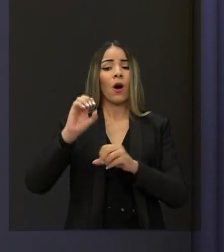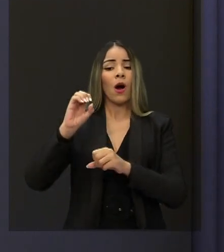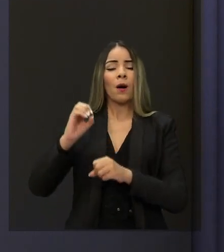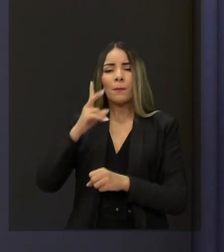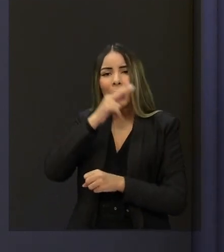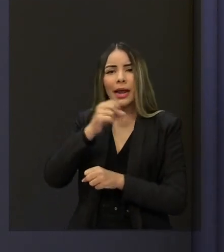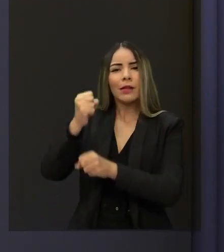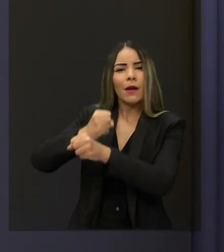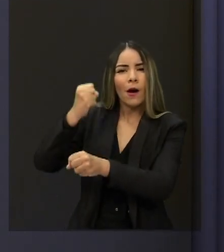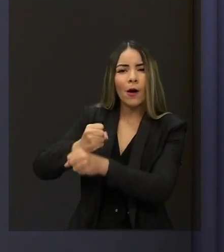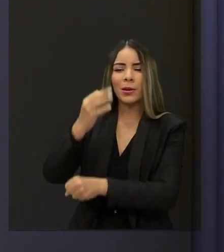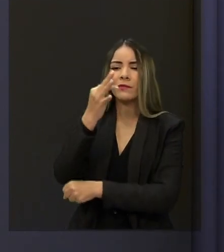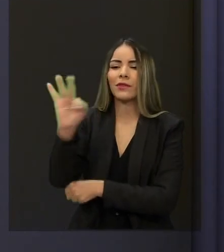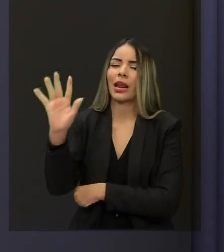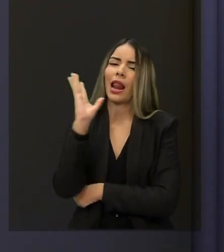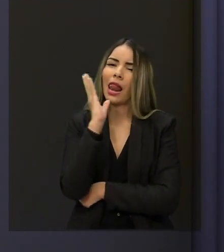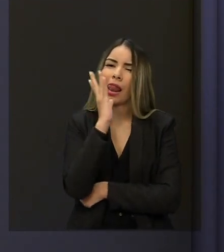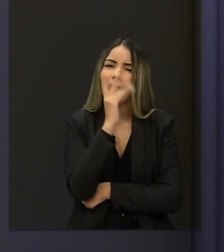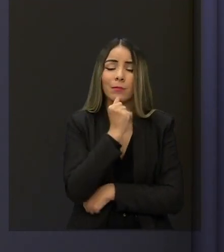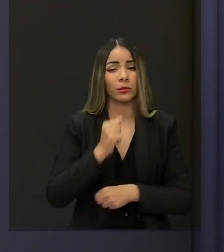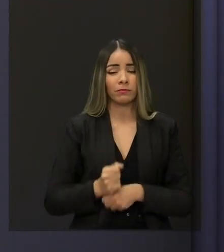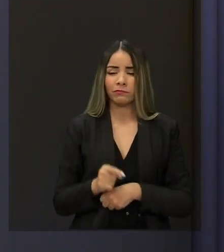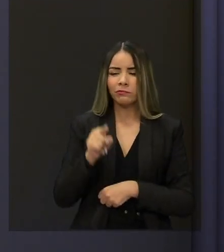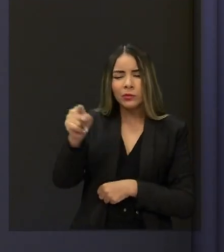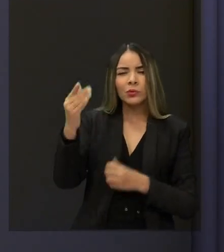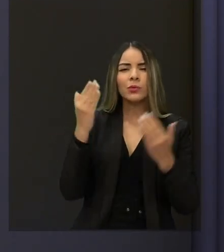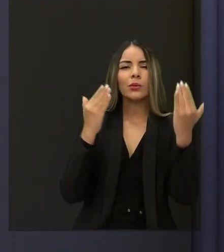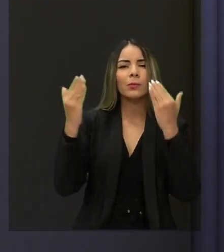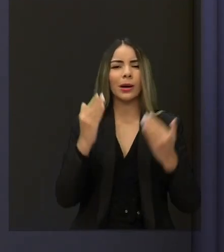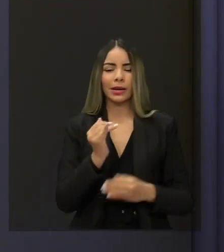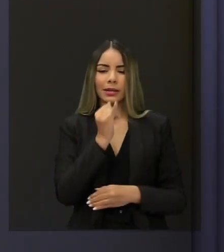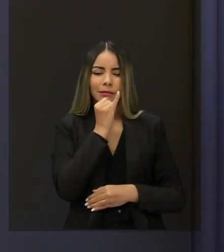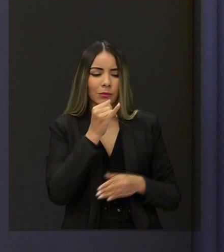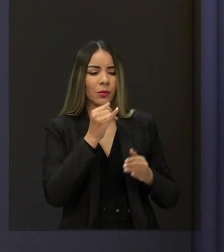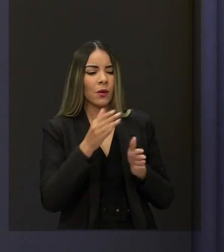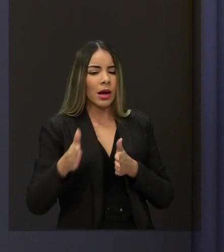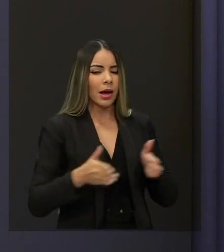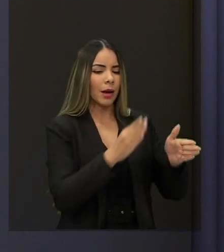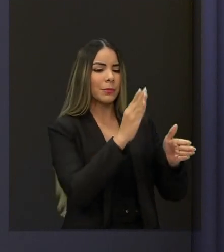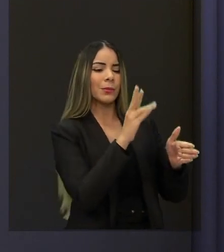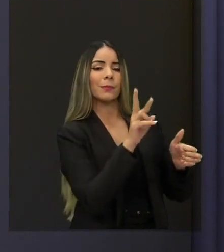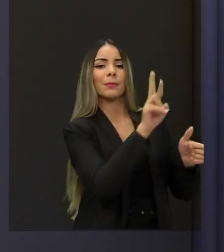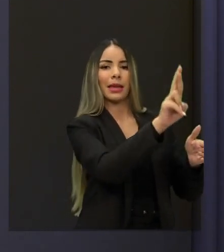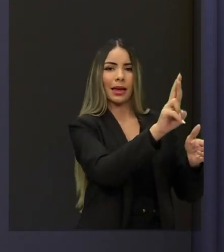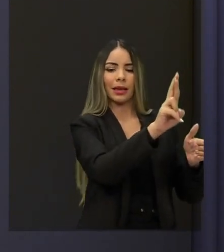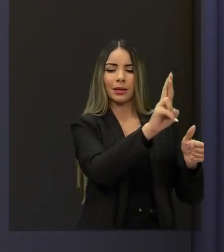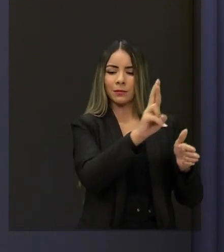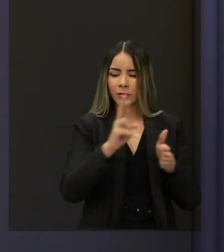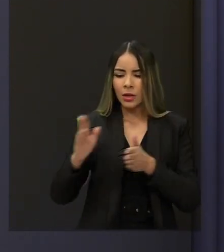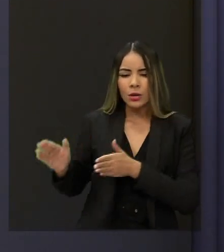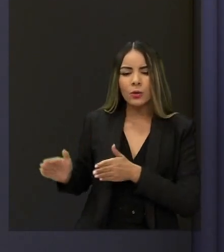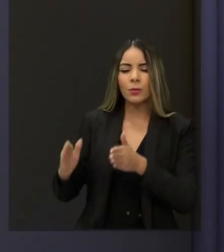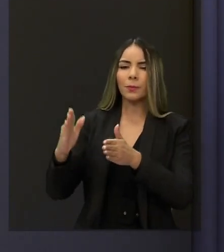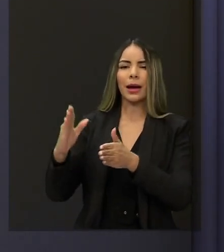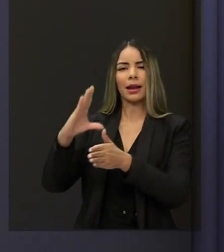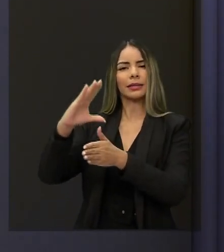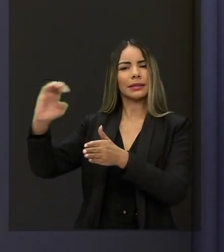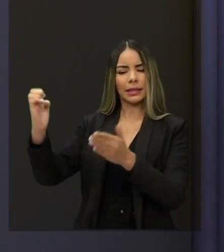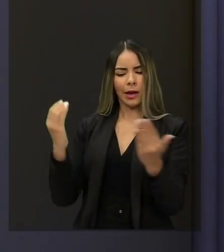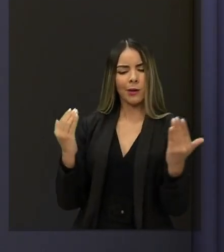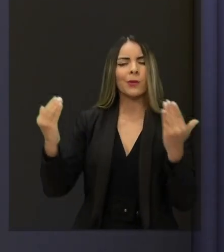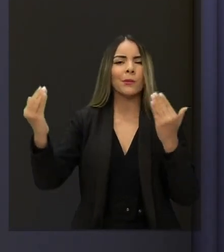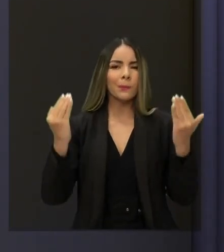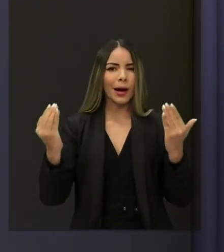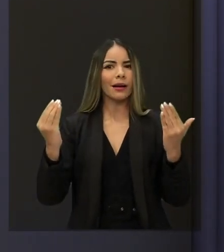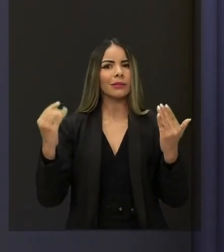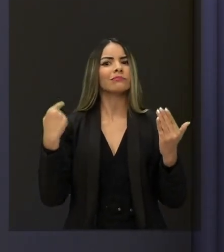lentamente. É só você comparar. Compara a BR do candidato Bolsonaro com as nossas CES. E nós ainda temos muito